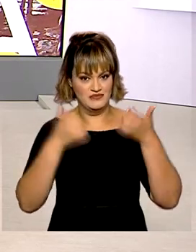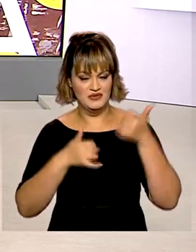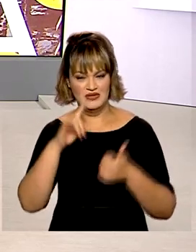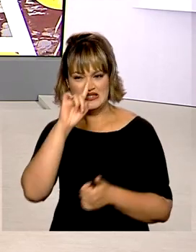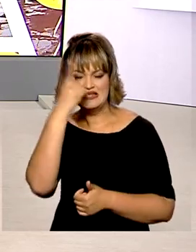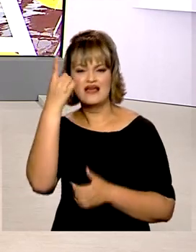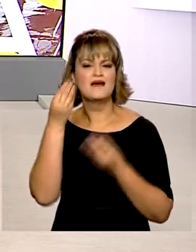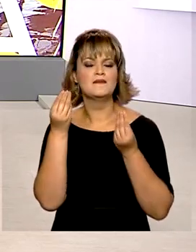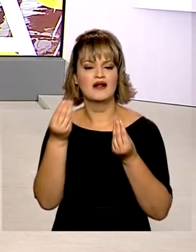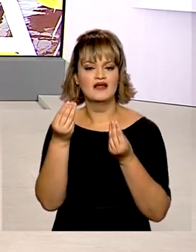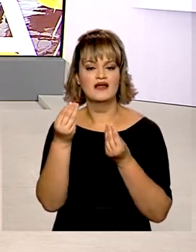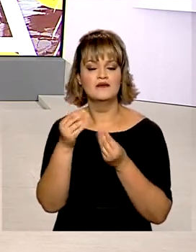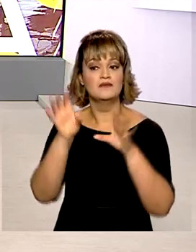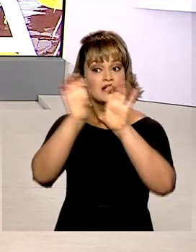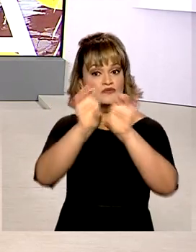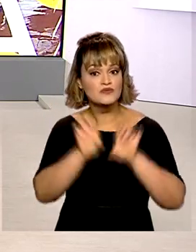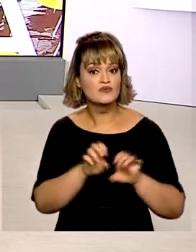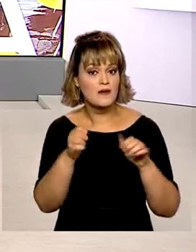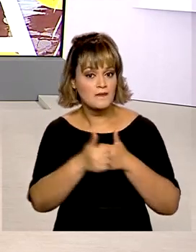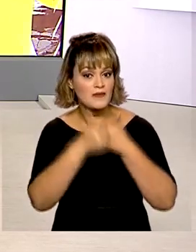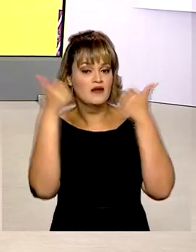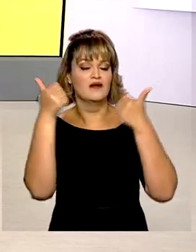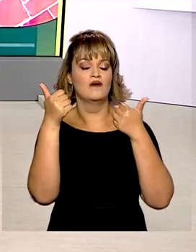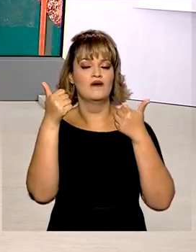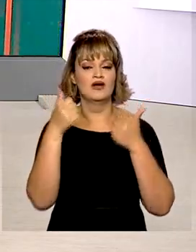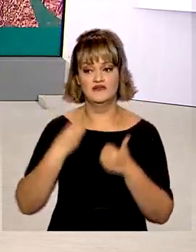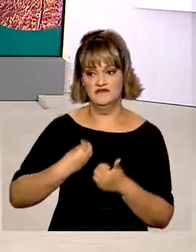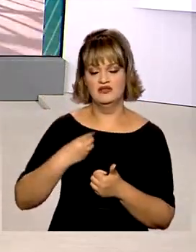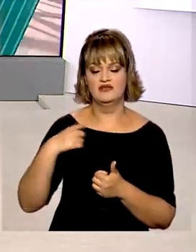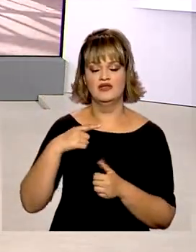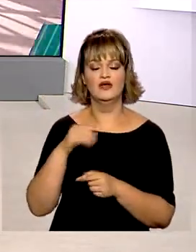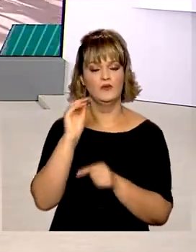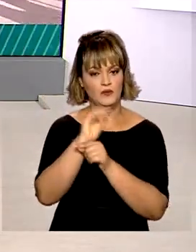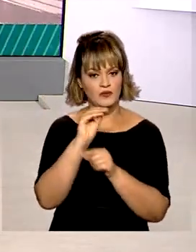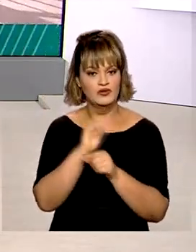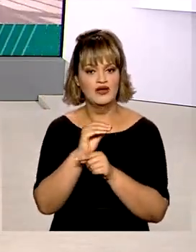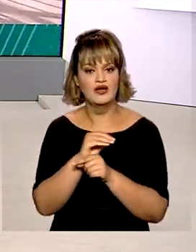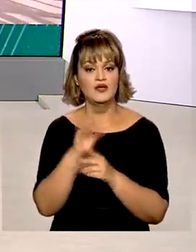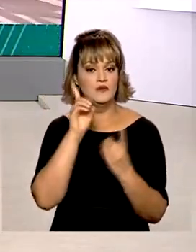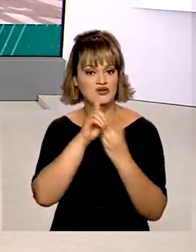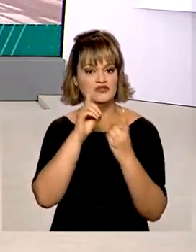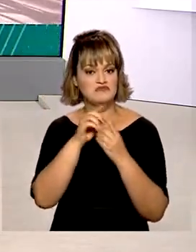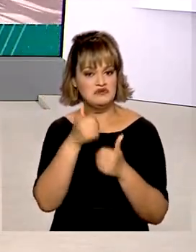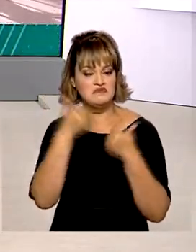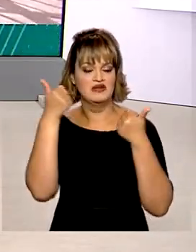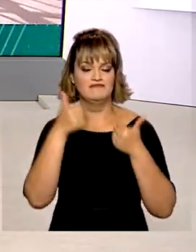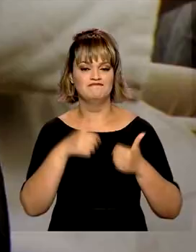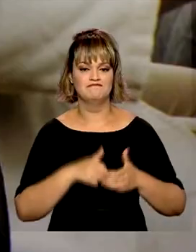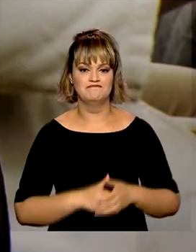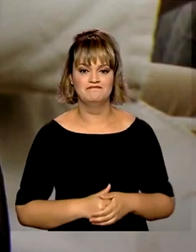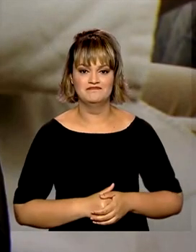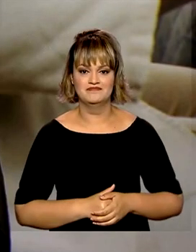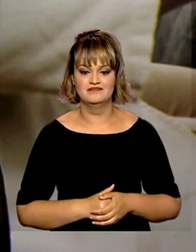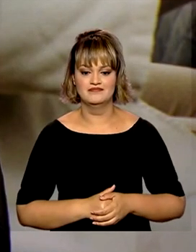é criar novas estruturas, fortalecer as já existentes e melhorar o atendimento na atenção primária.